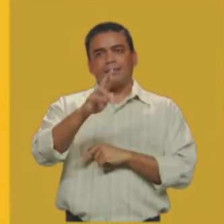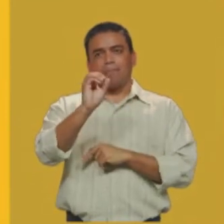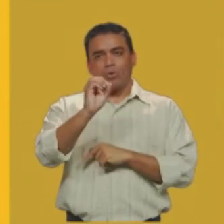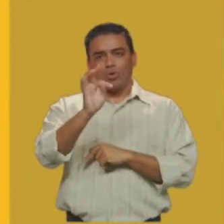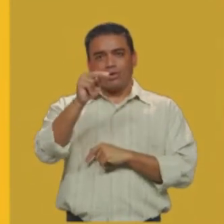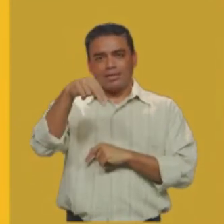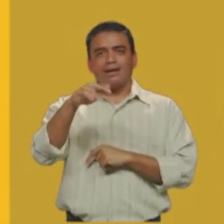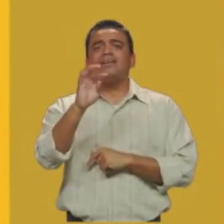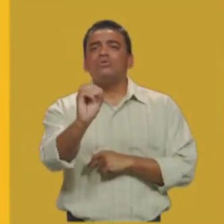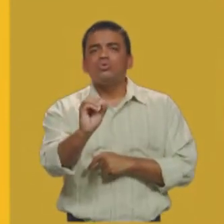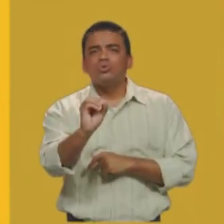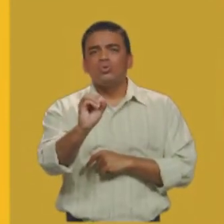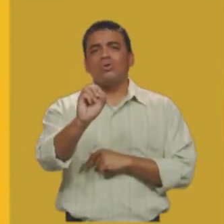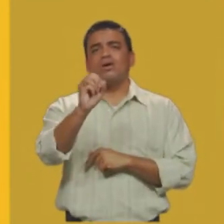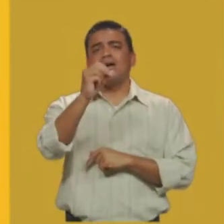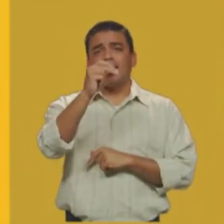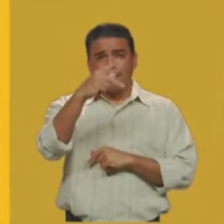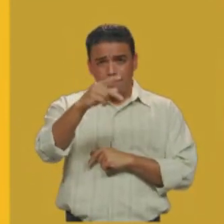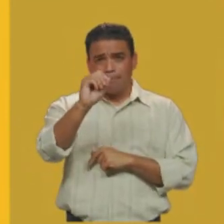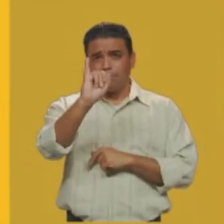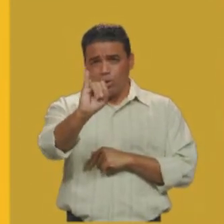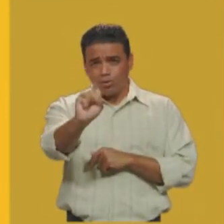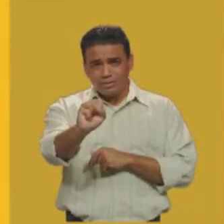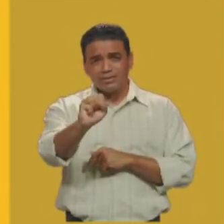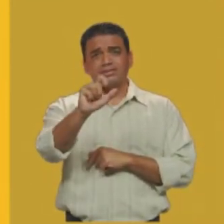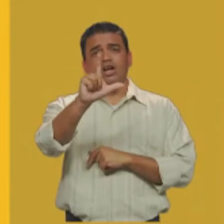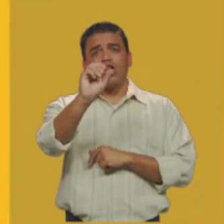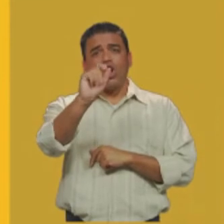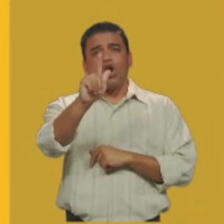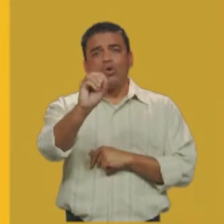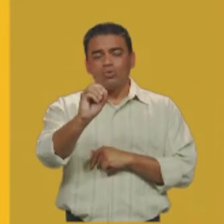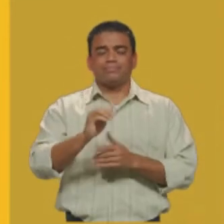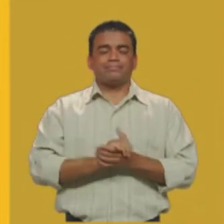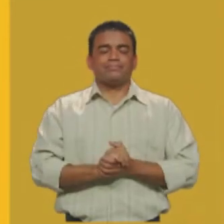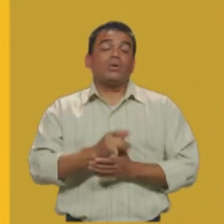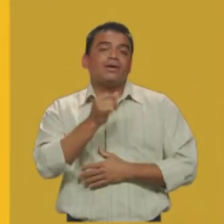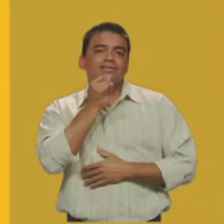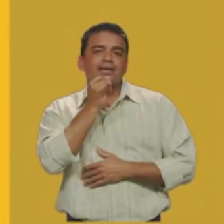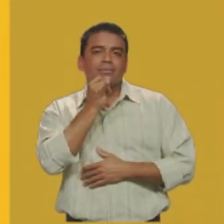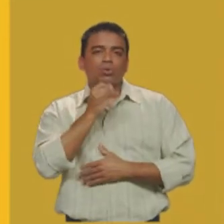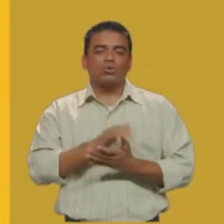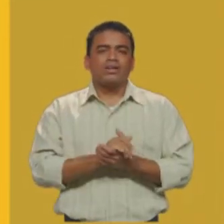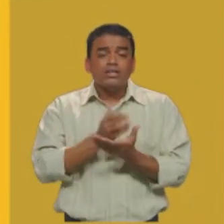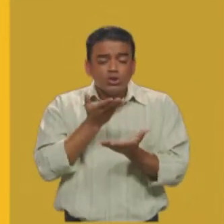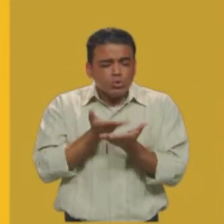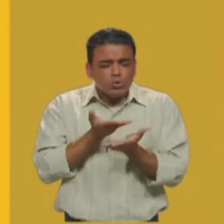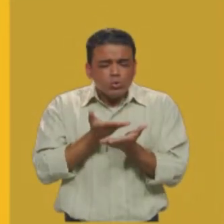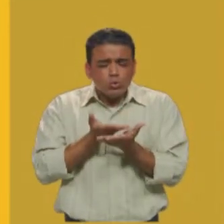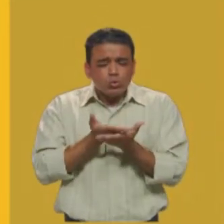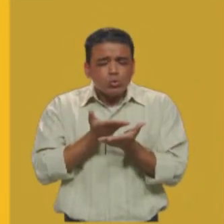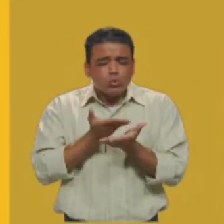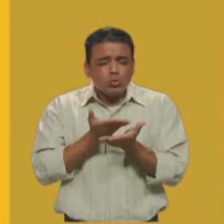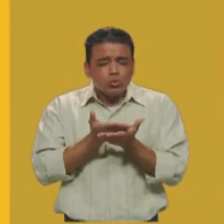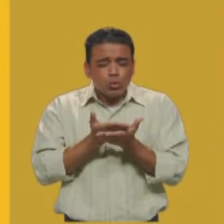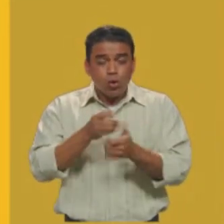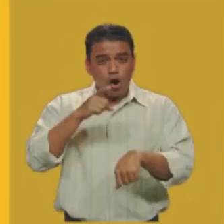pois, logo. Vamos ao exemplo. Estudou muito, por isso foi bem